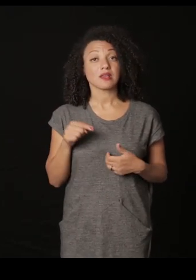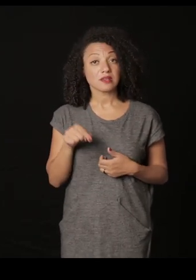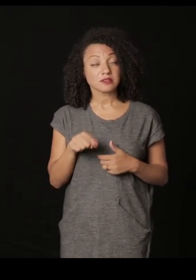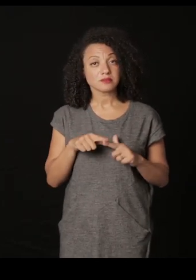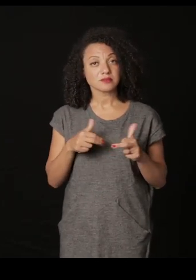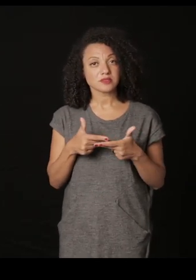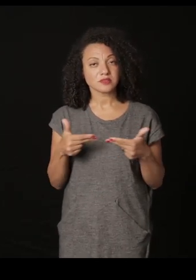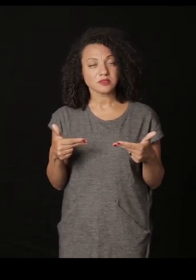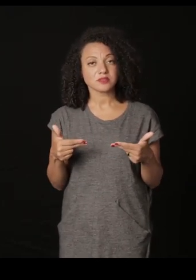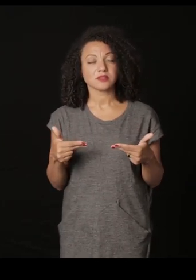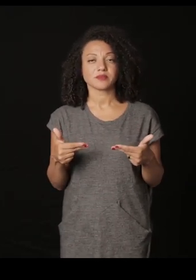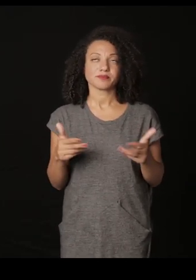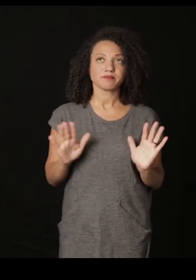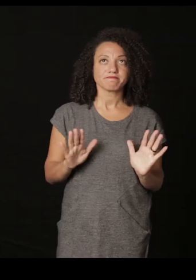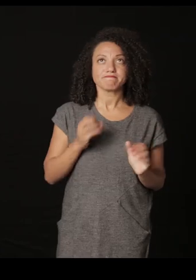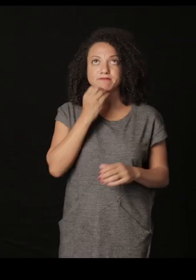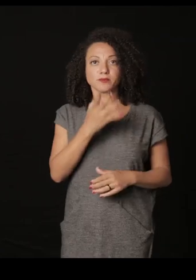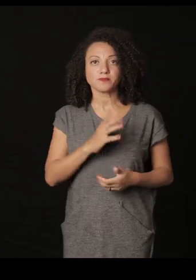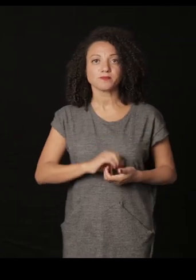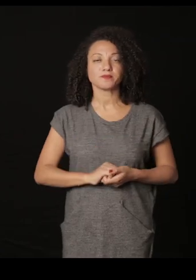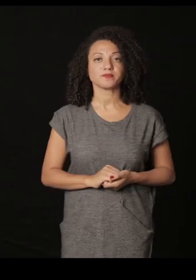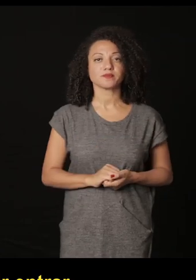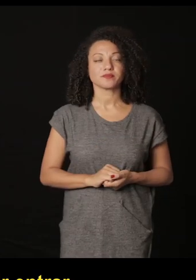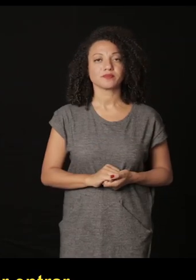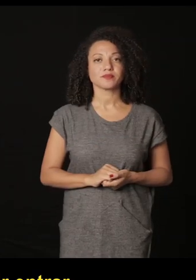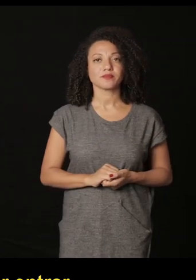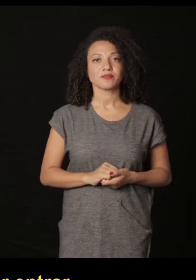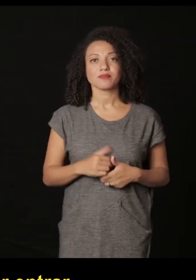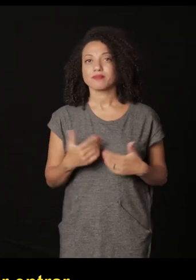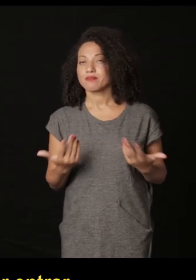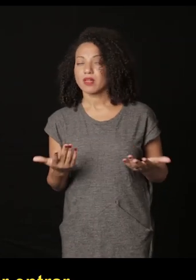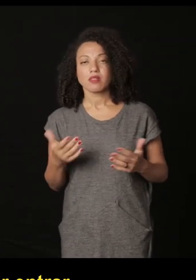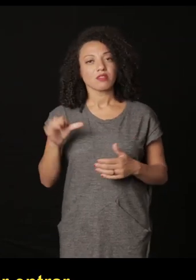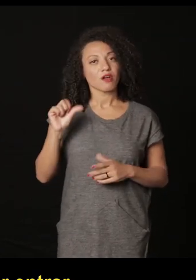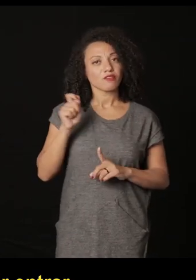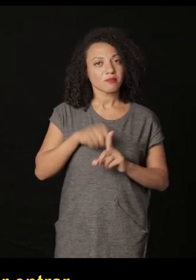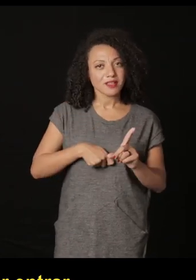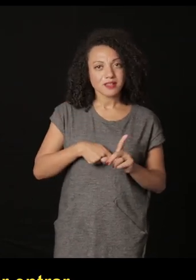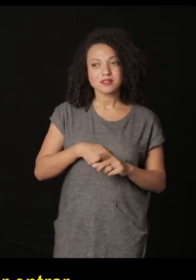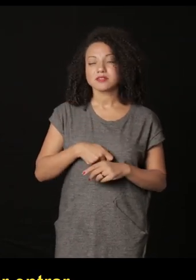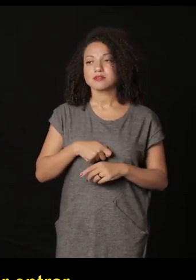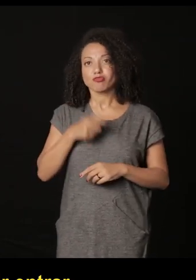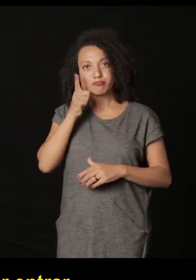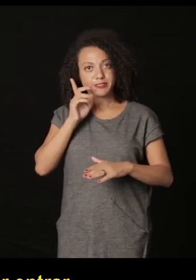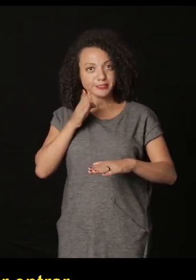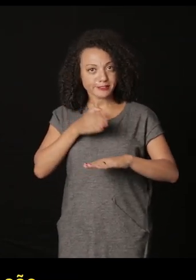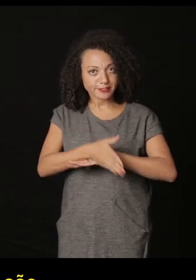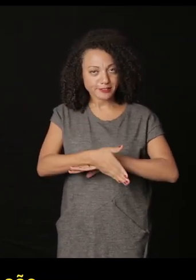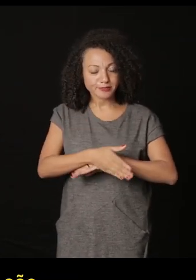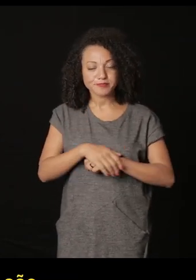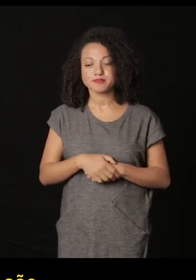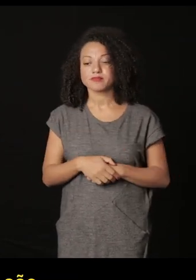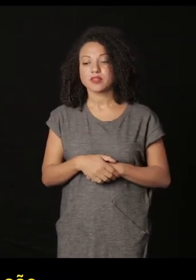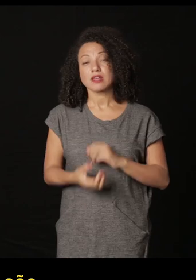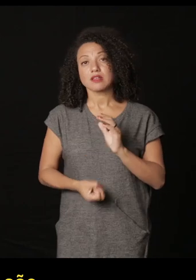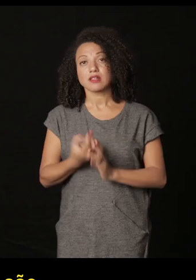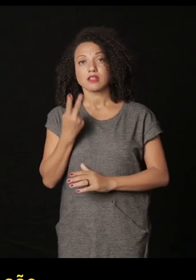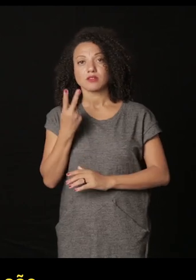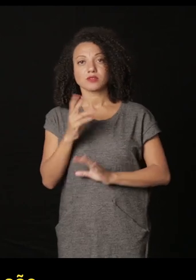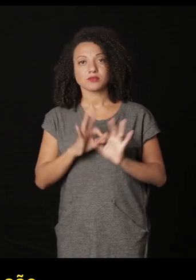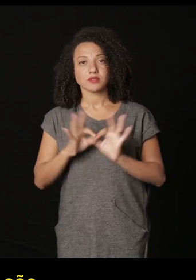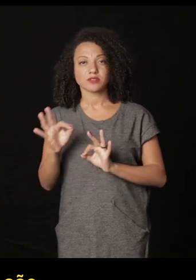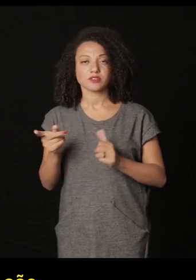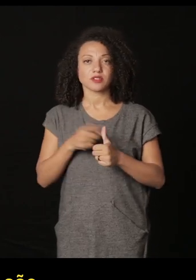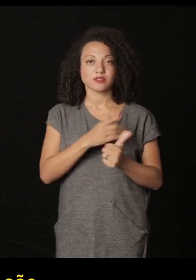esse material bom levei nove meses para conseguir entrar e aí eu fiz dois